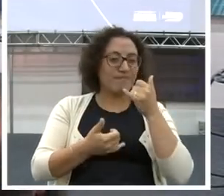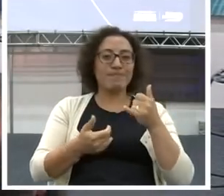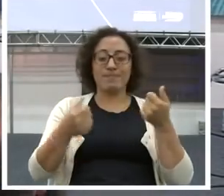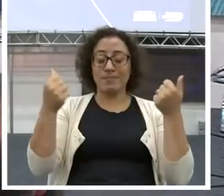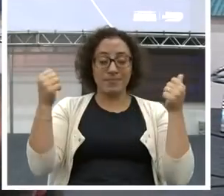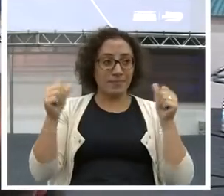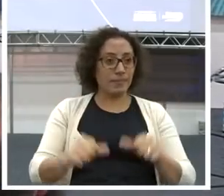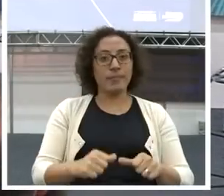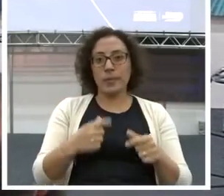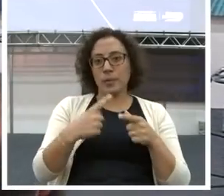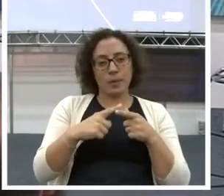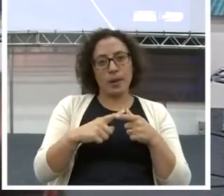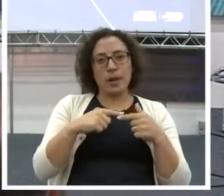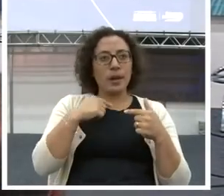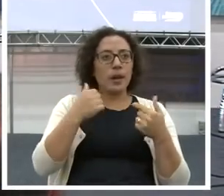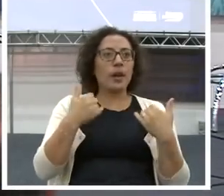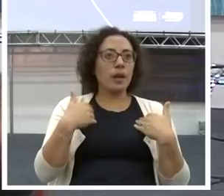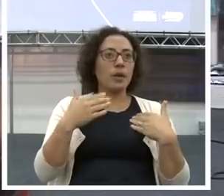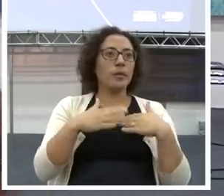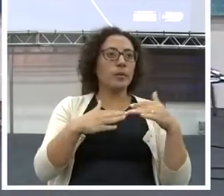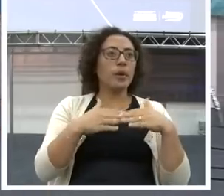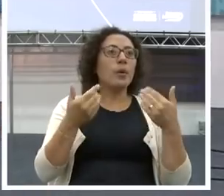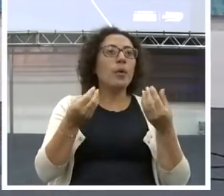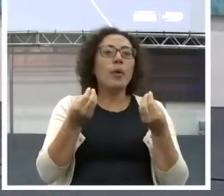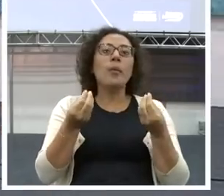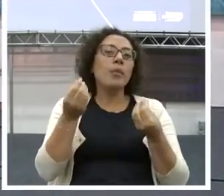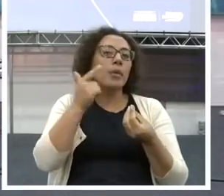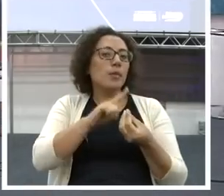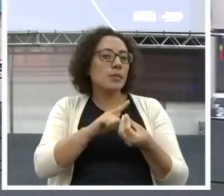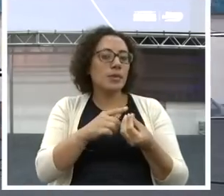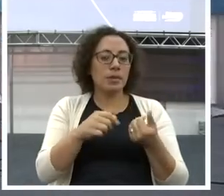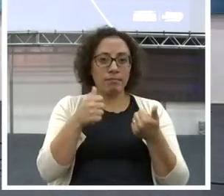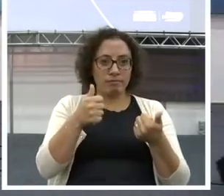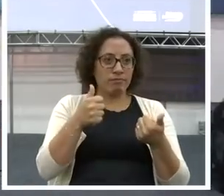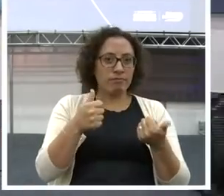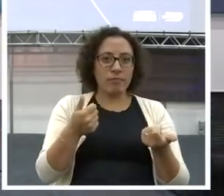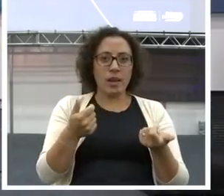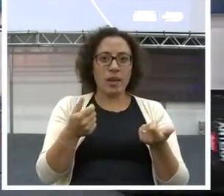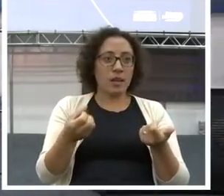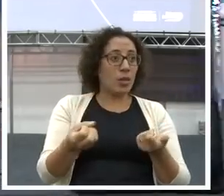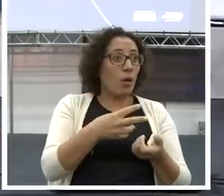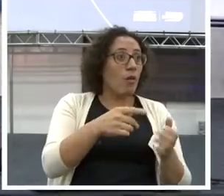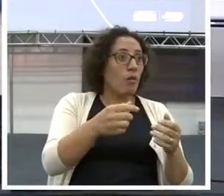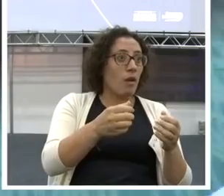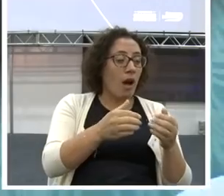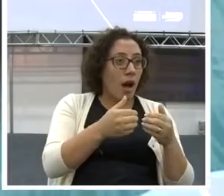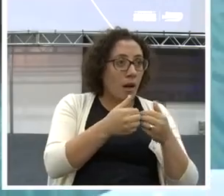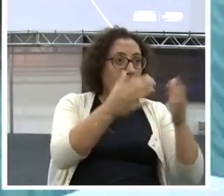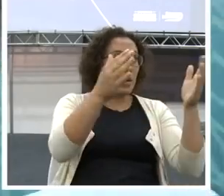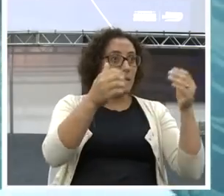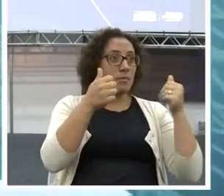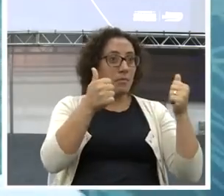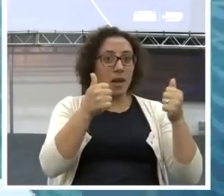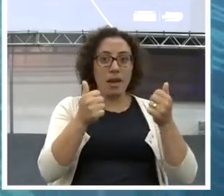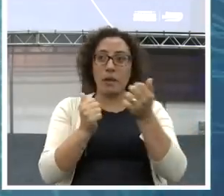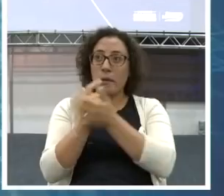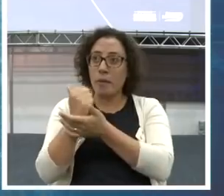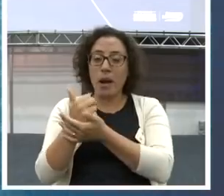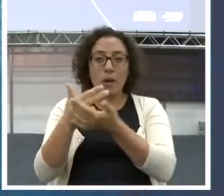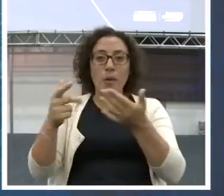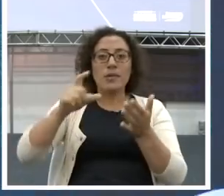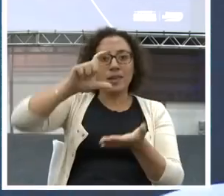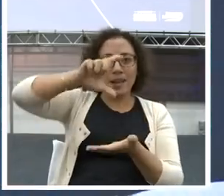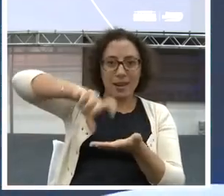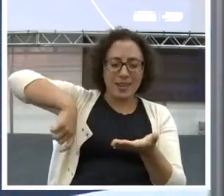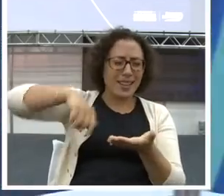ia conseguir montar nada. Eu não ia conseguir comprar nada. Eu não tinha cartão de crédito. Eu não